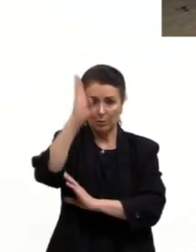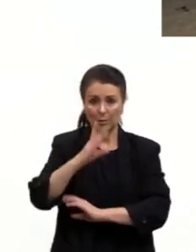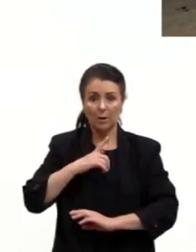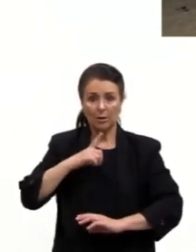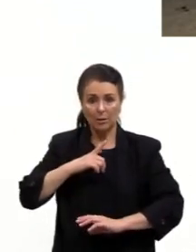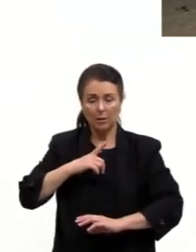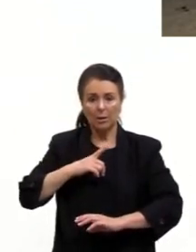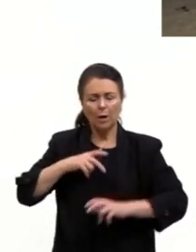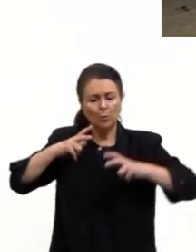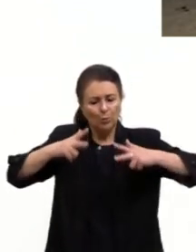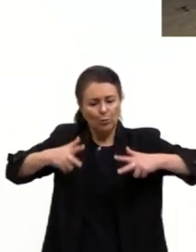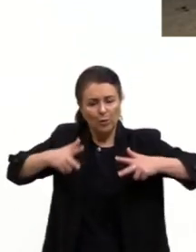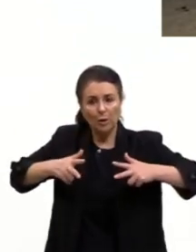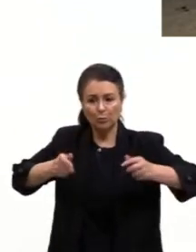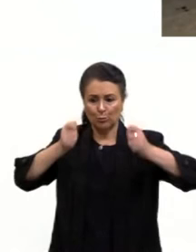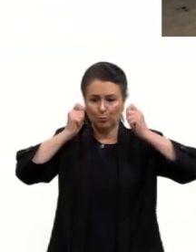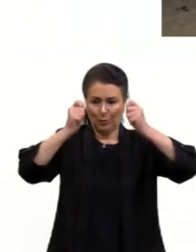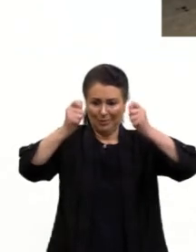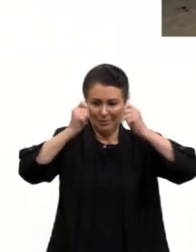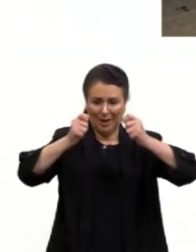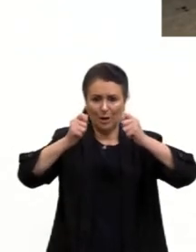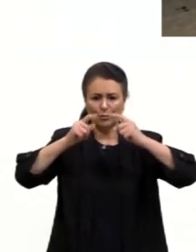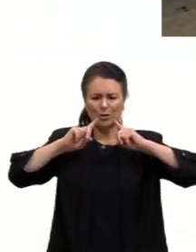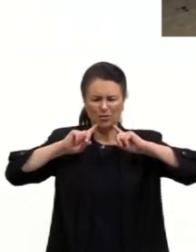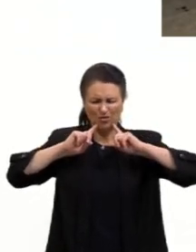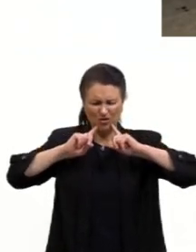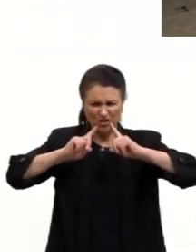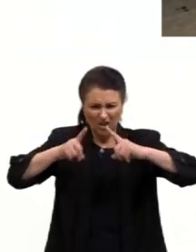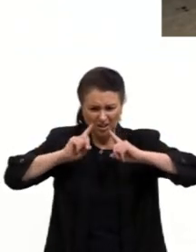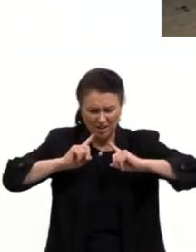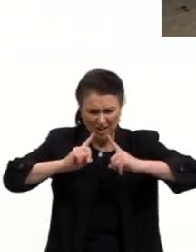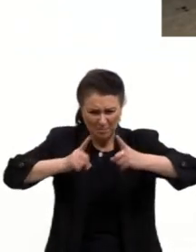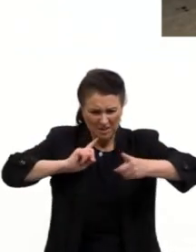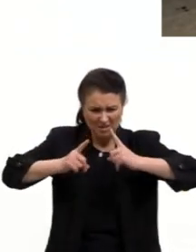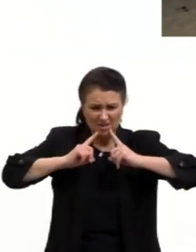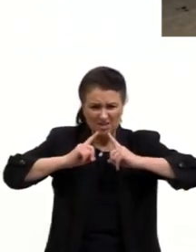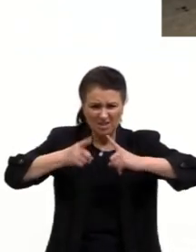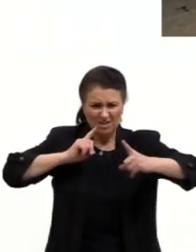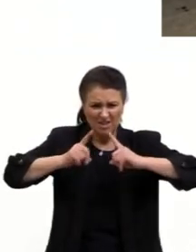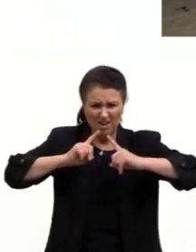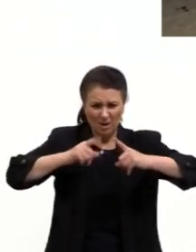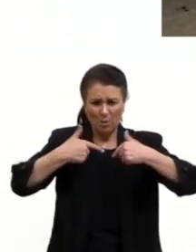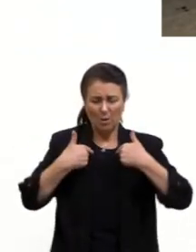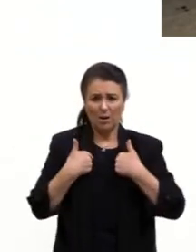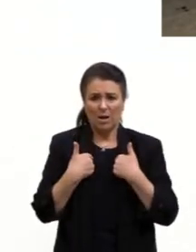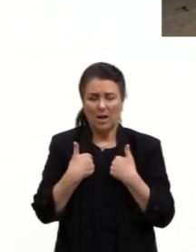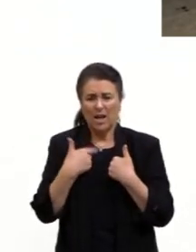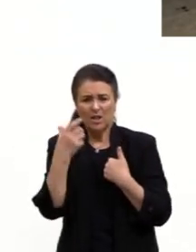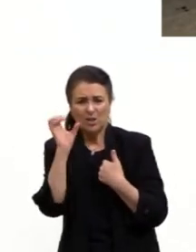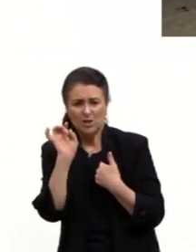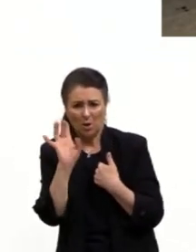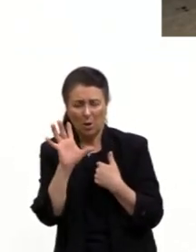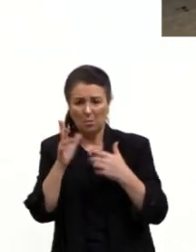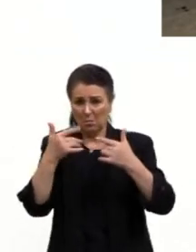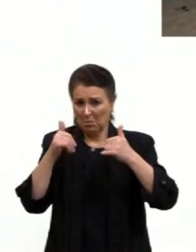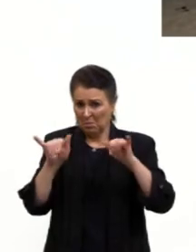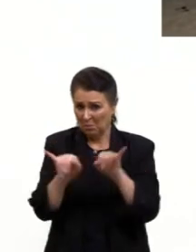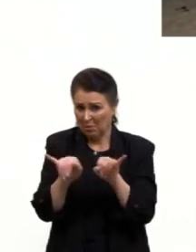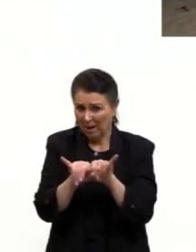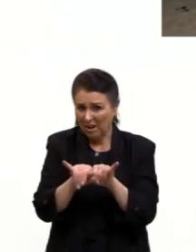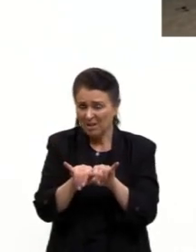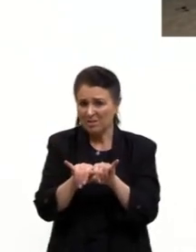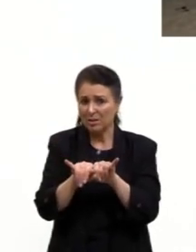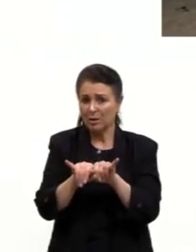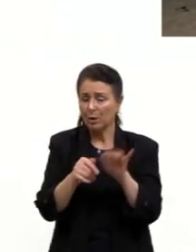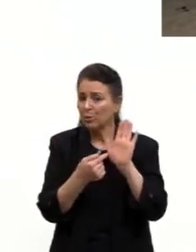protesto, de denúncia. Então, se eu digo que o funk é só baixaria e não deveria existir, eu estou demonstrando aí um